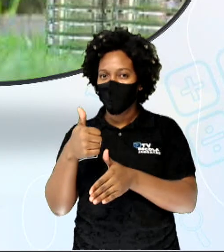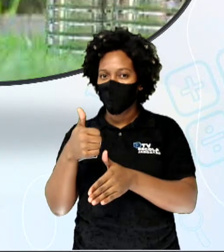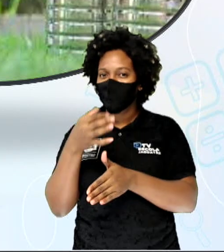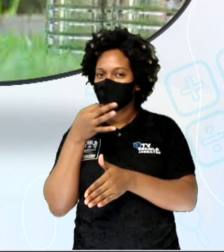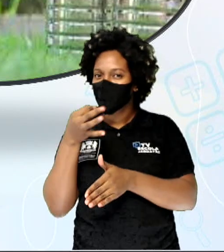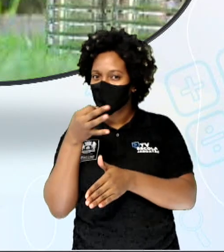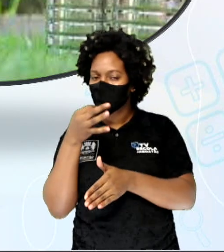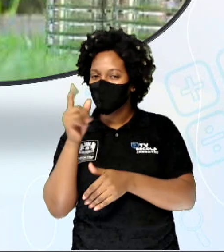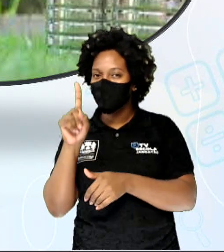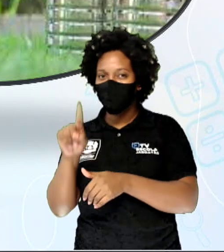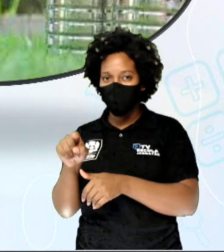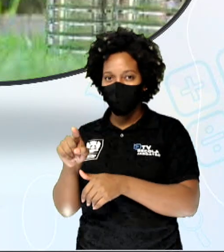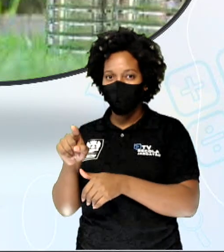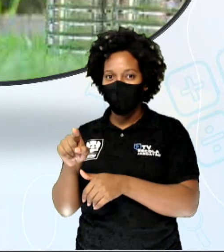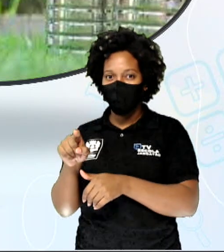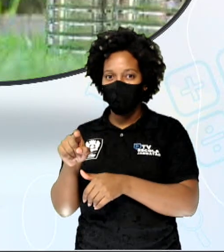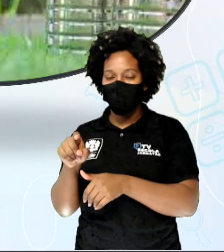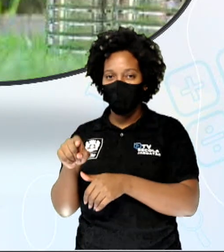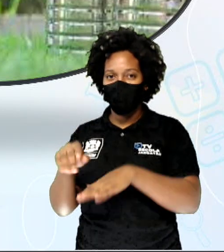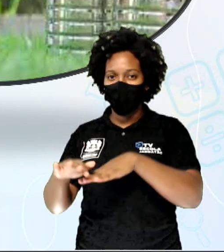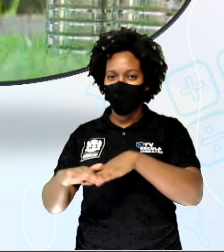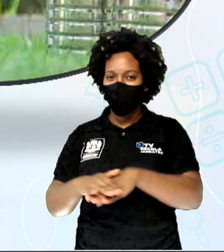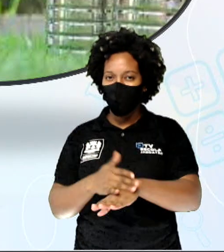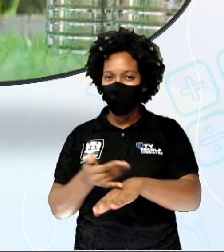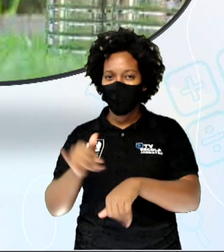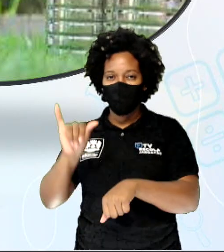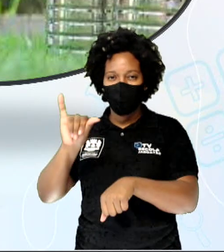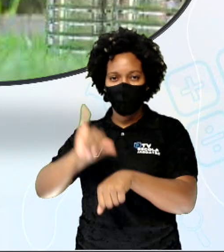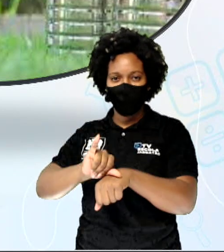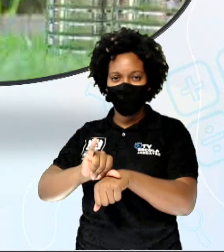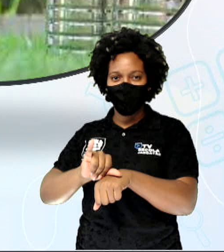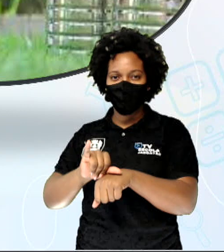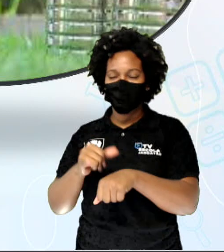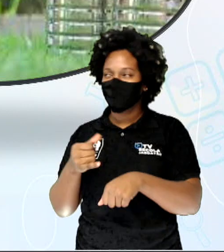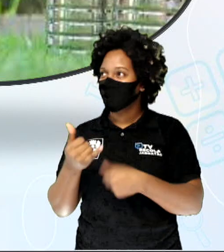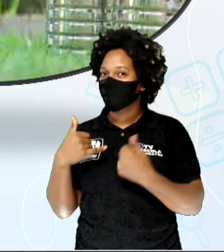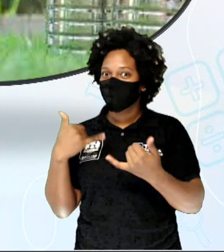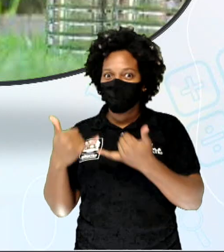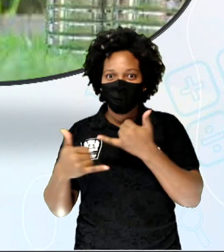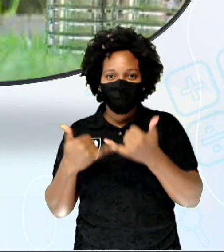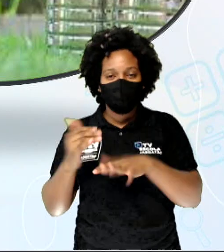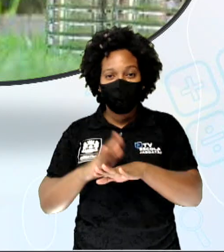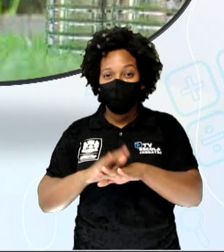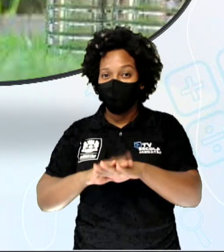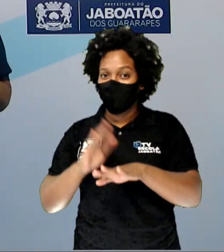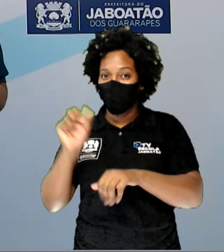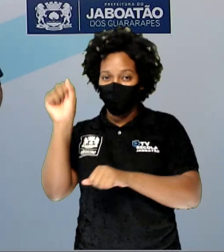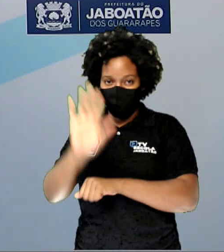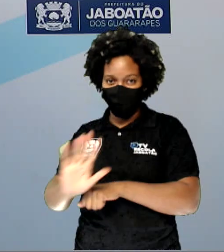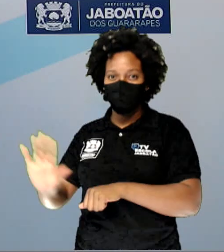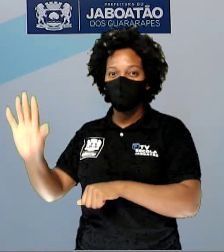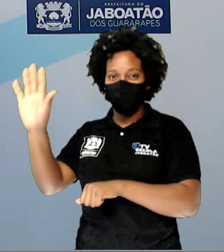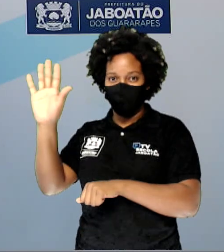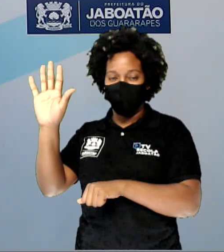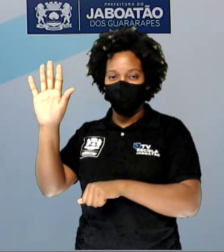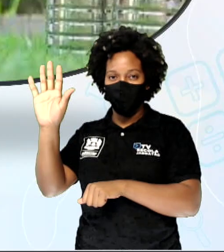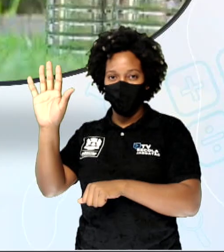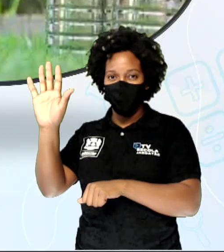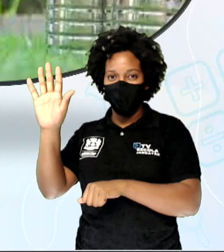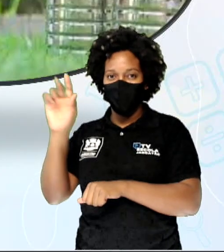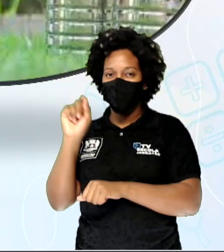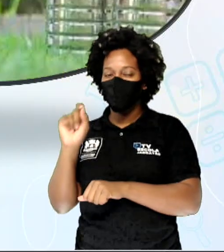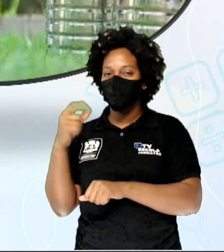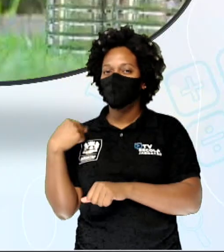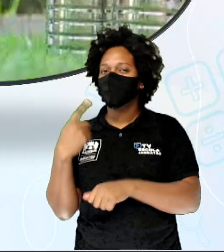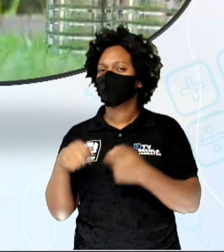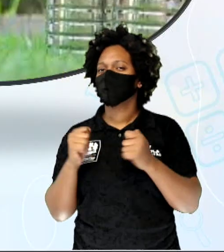vocês aqui, foi o pé de lata. Ah, eu já brinquei tanto disso. Então, aqui no slide já aparece para vocês. O que é que a gente